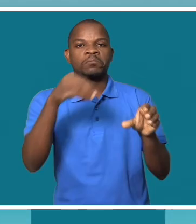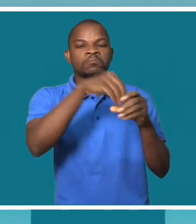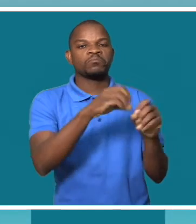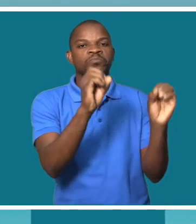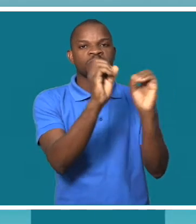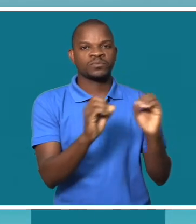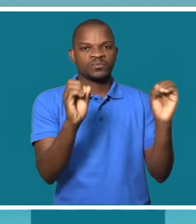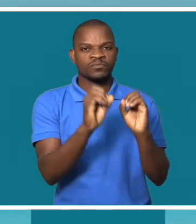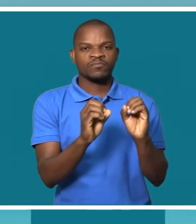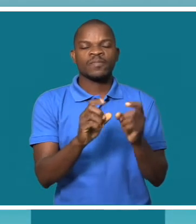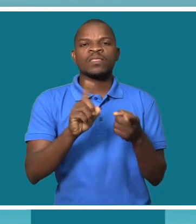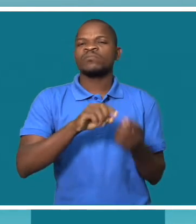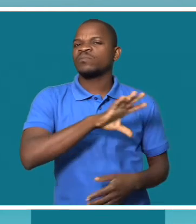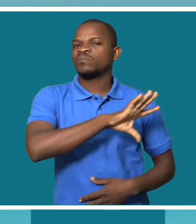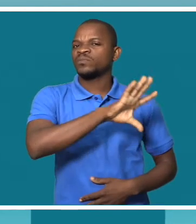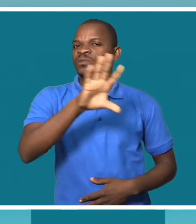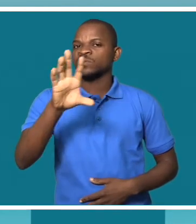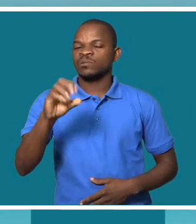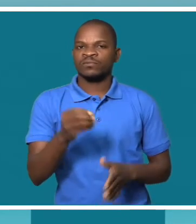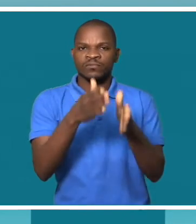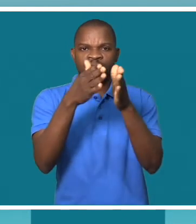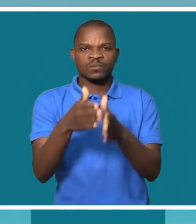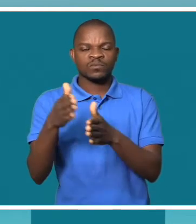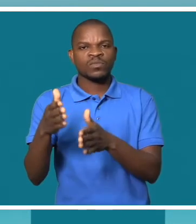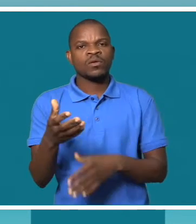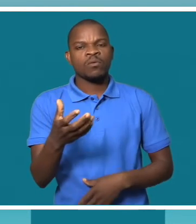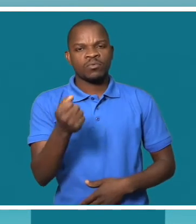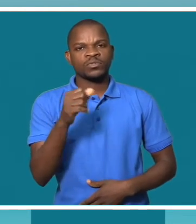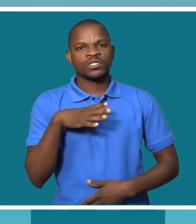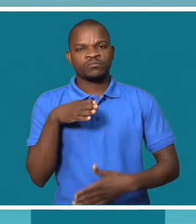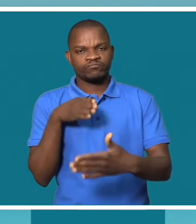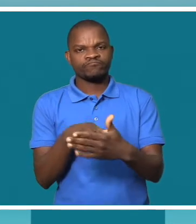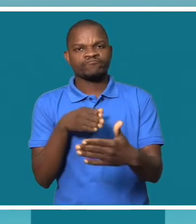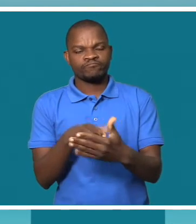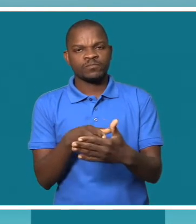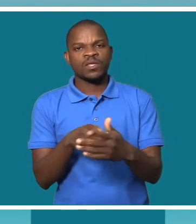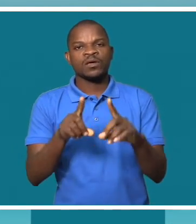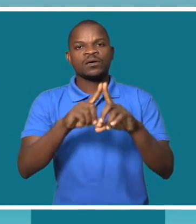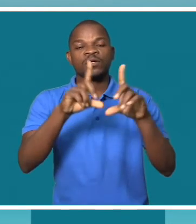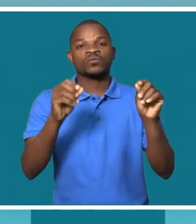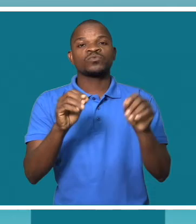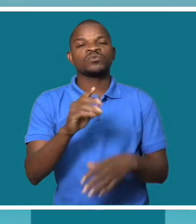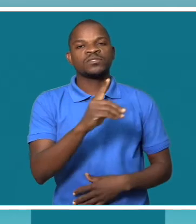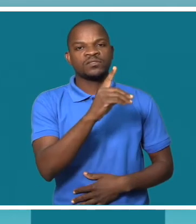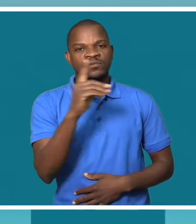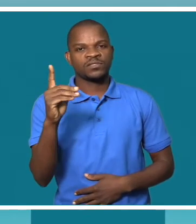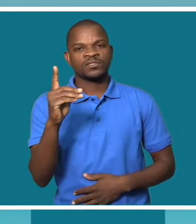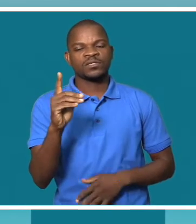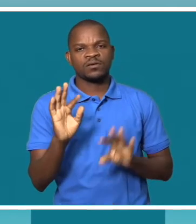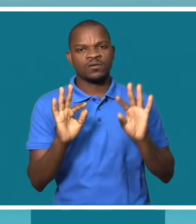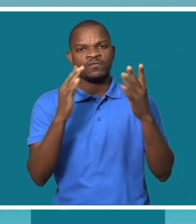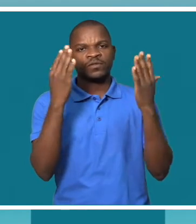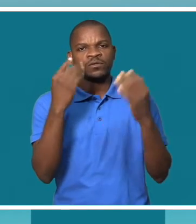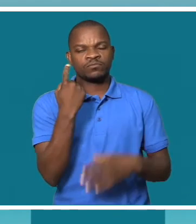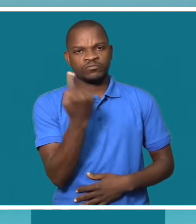pessoas, na verdade, podem enfrentar situações de deficiência na própria vida consigo